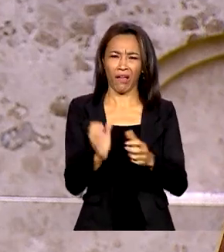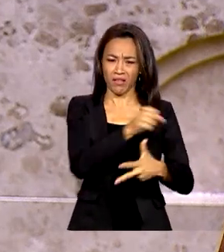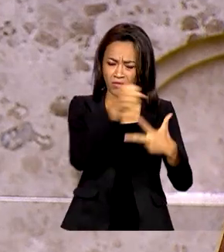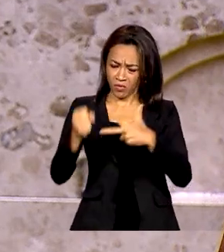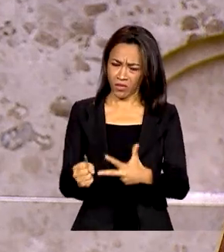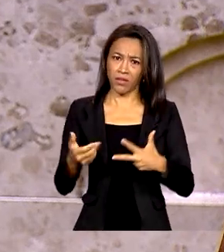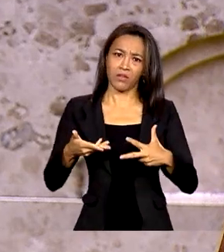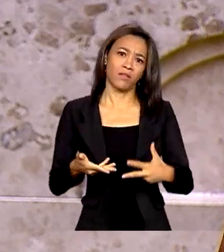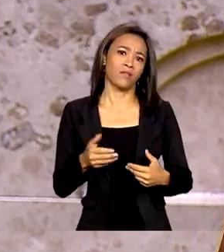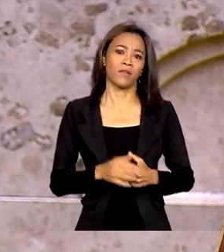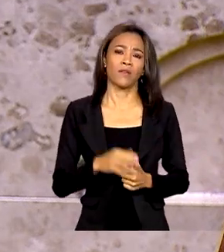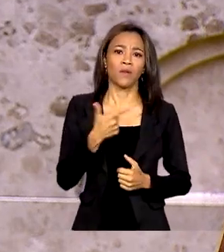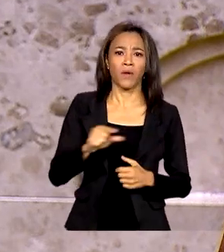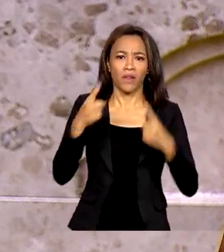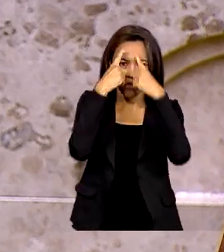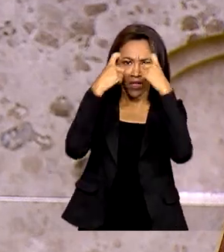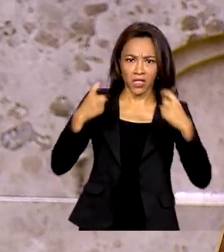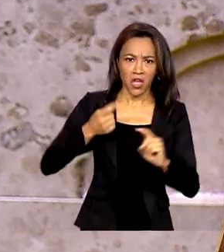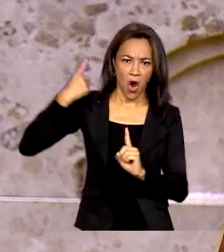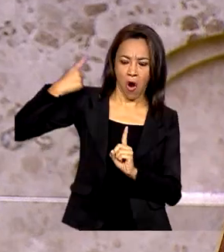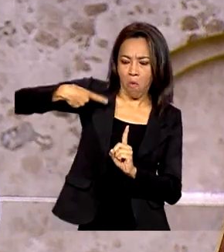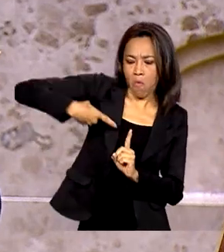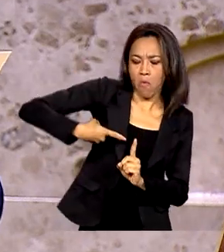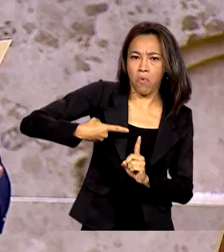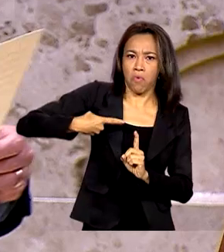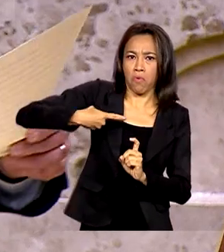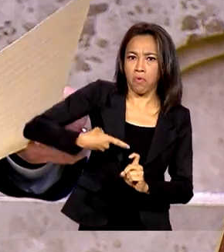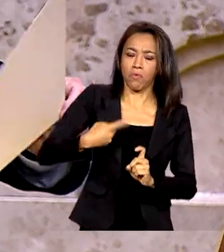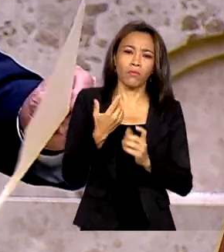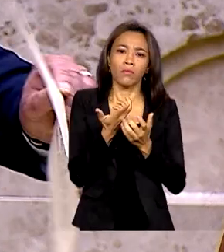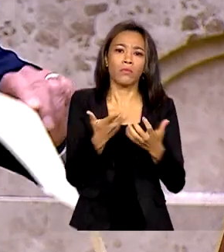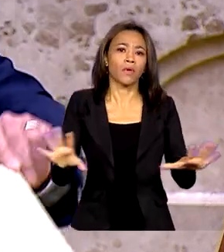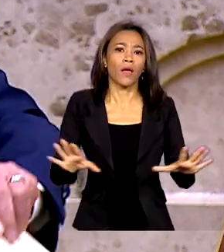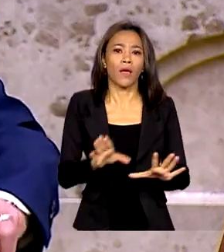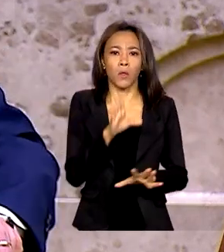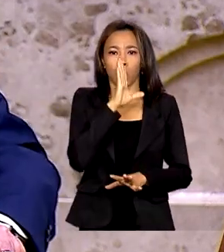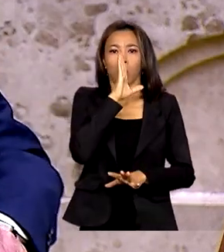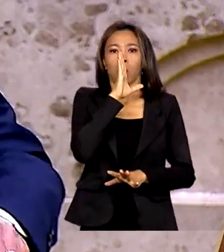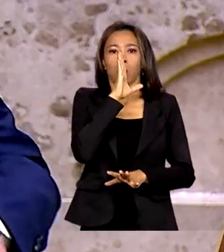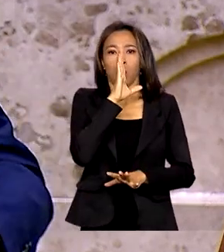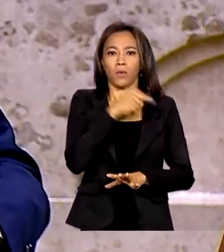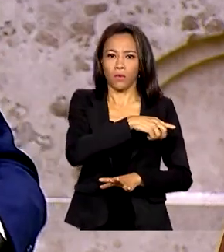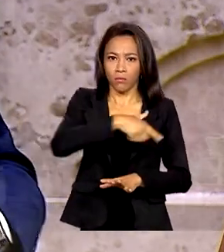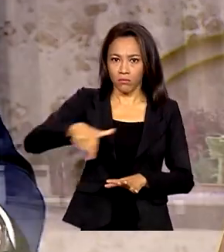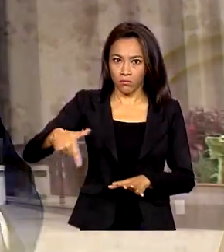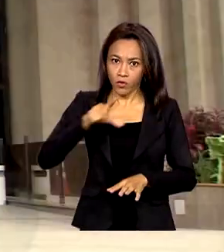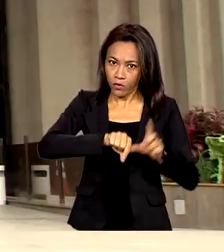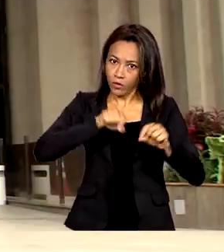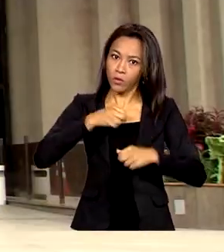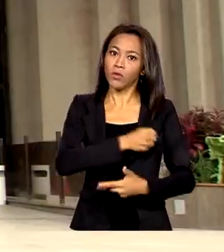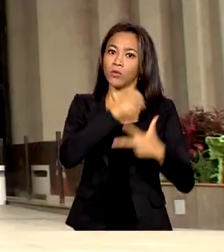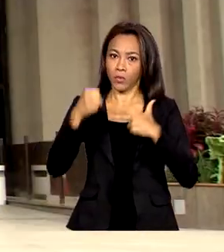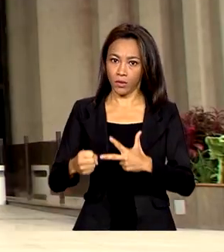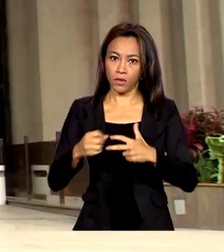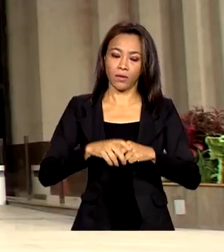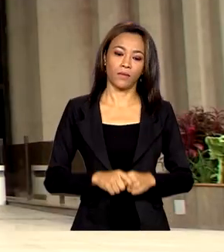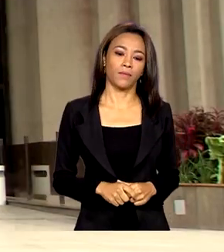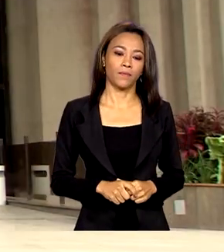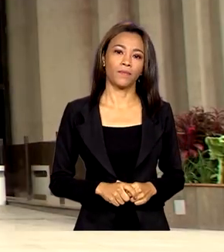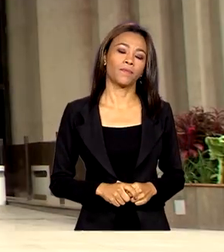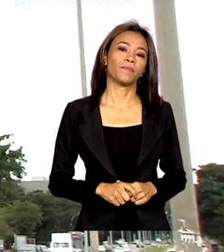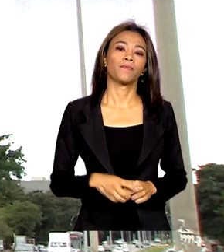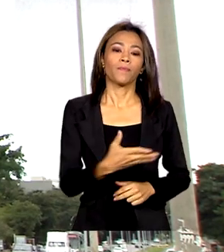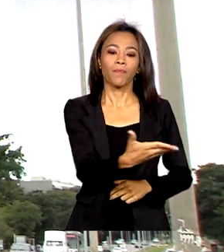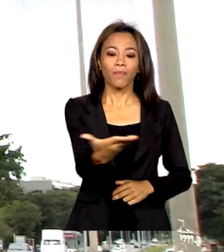quer agressões, intimidações, nem o silêncio dos poderes constituídos. O Banco